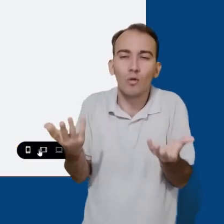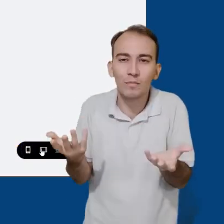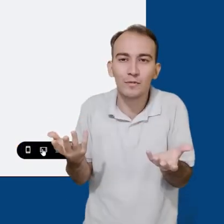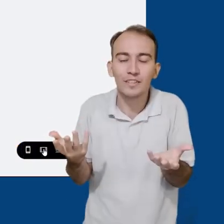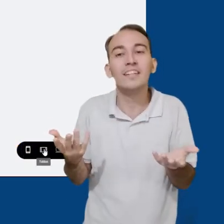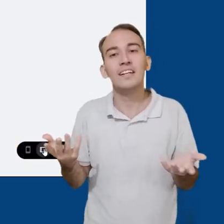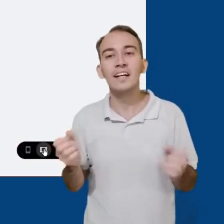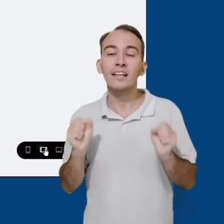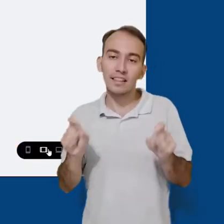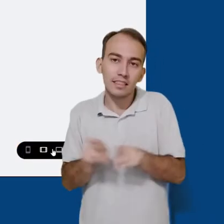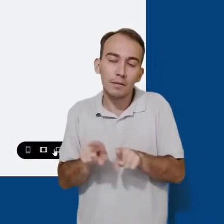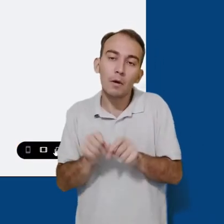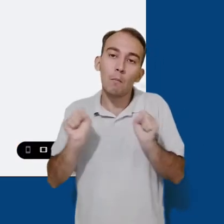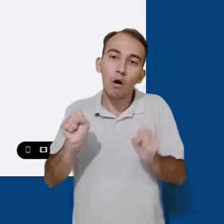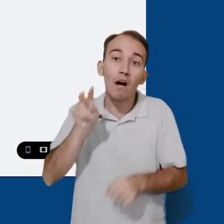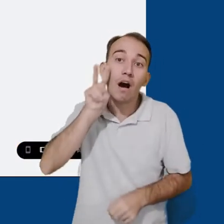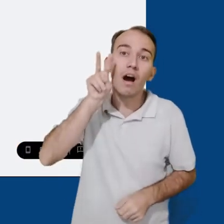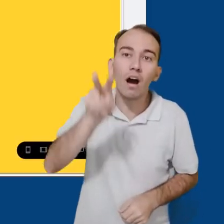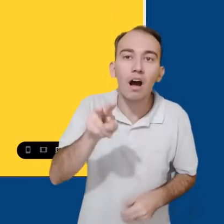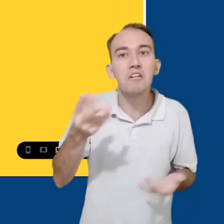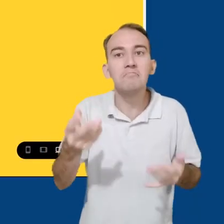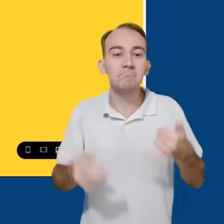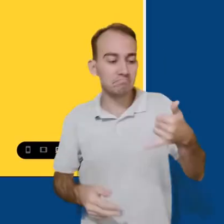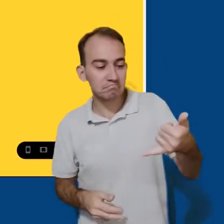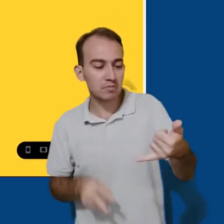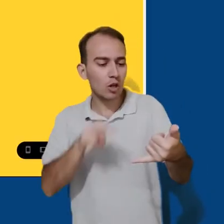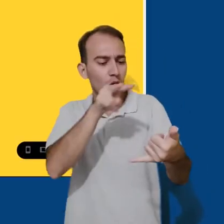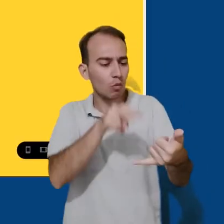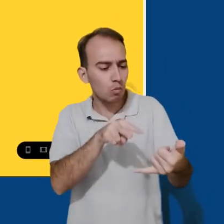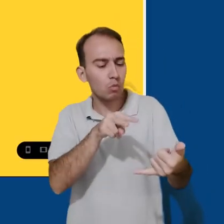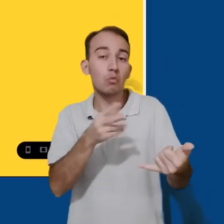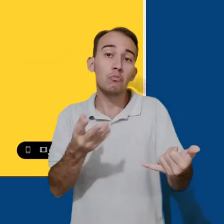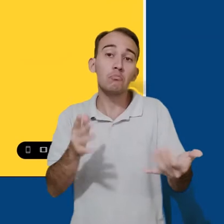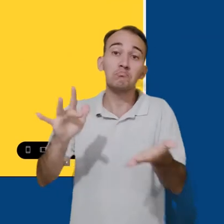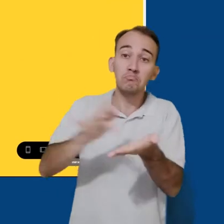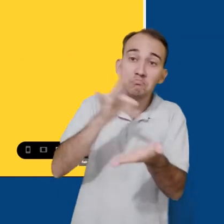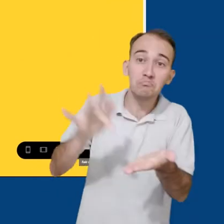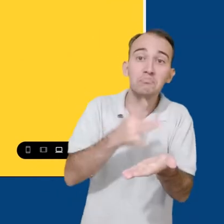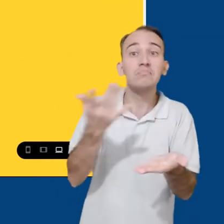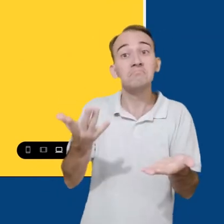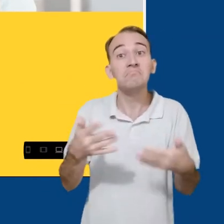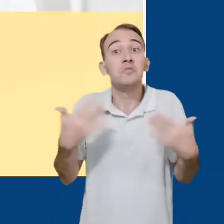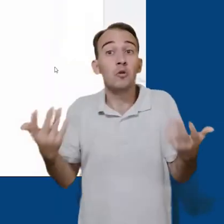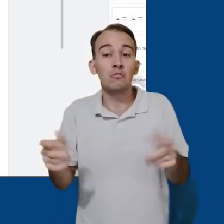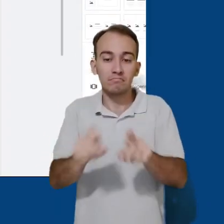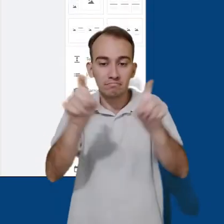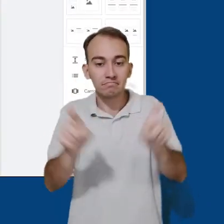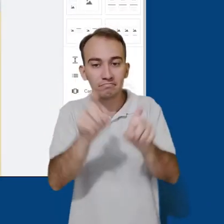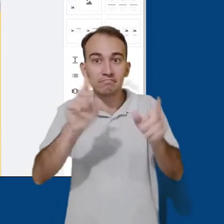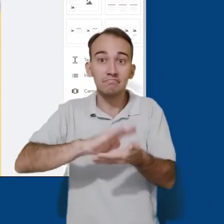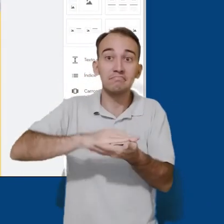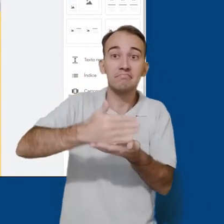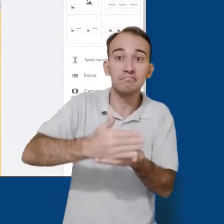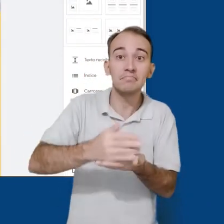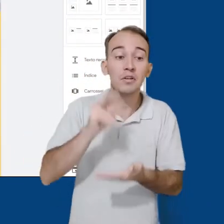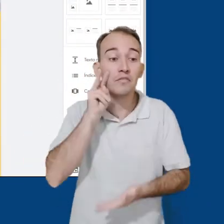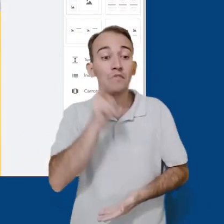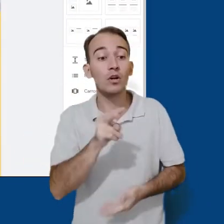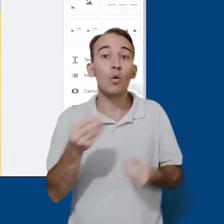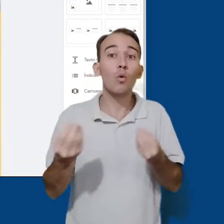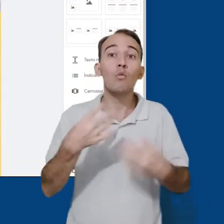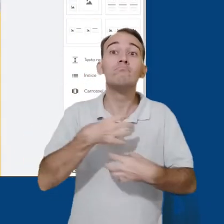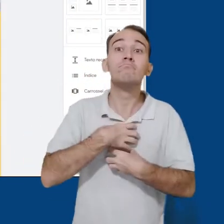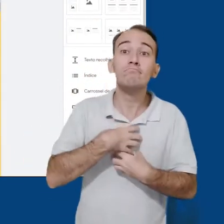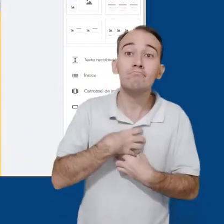versões de dispositivos diferentes, como celular, tablet e computador. A função a seguir,